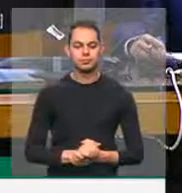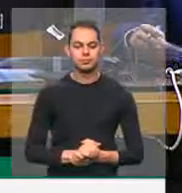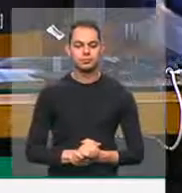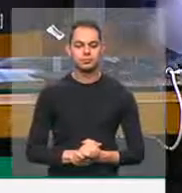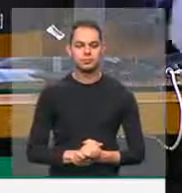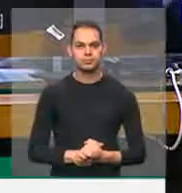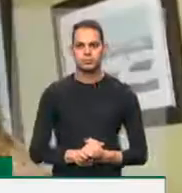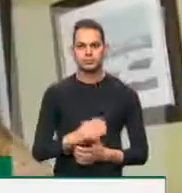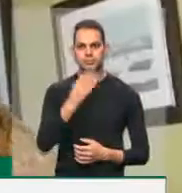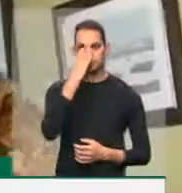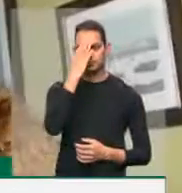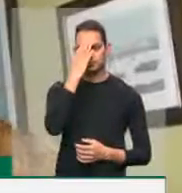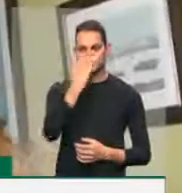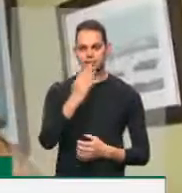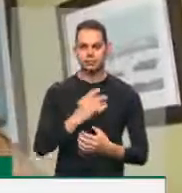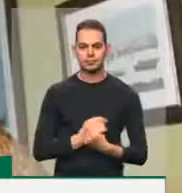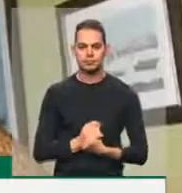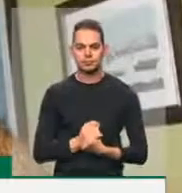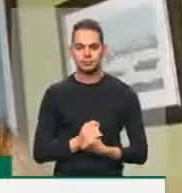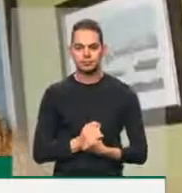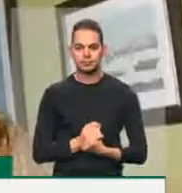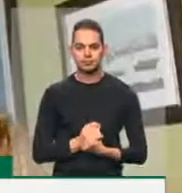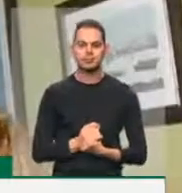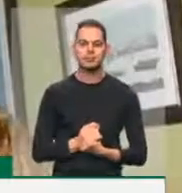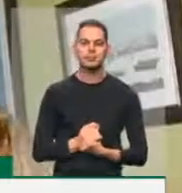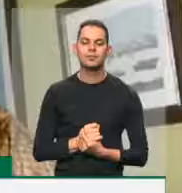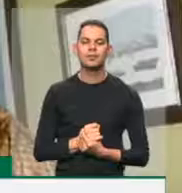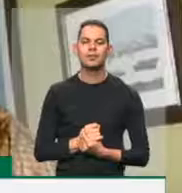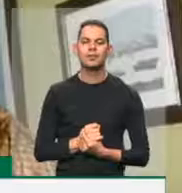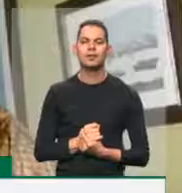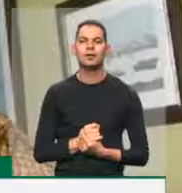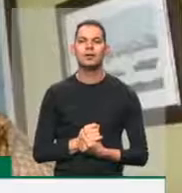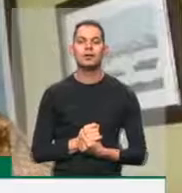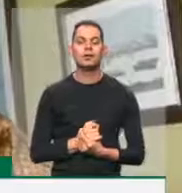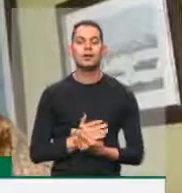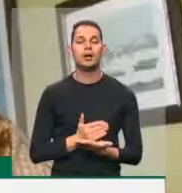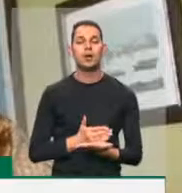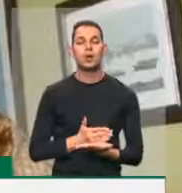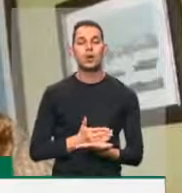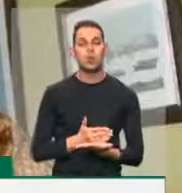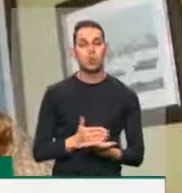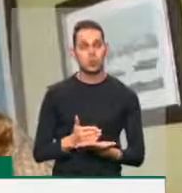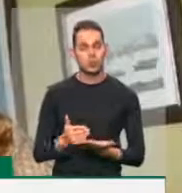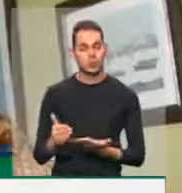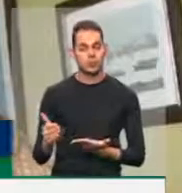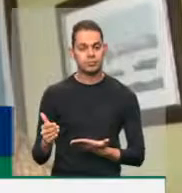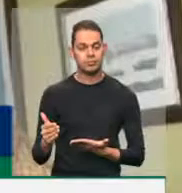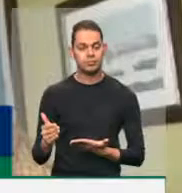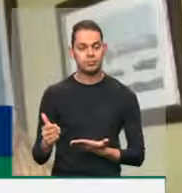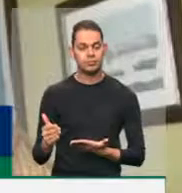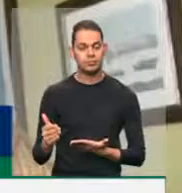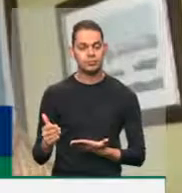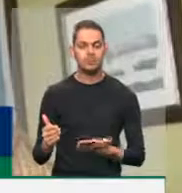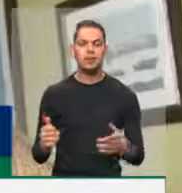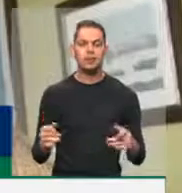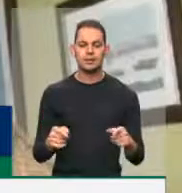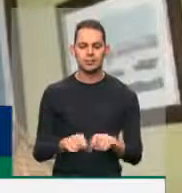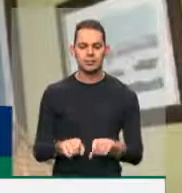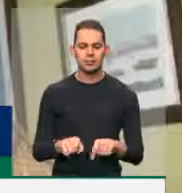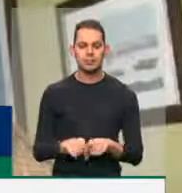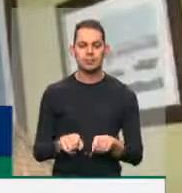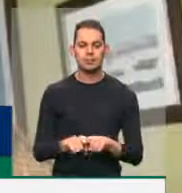Muito obrigada, presidente. Eu quero começar, senhor presidente, quero começar também